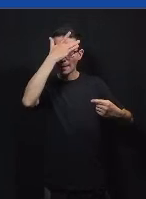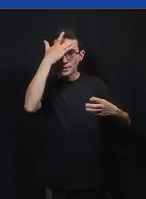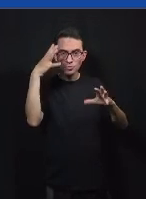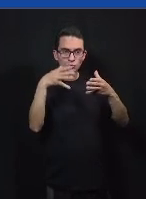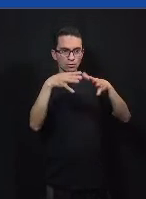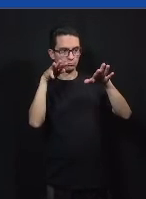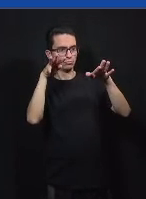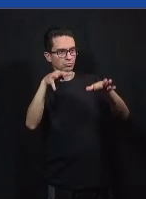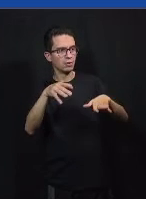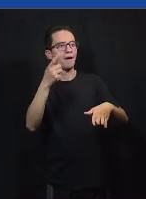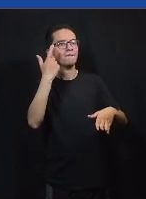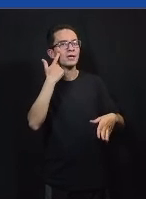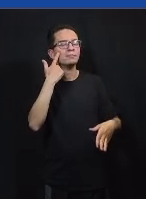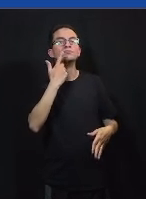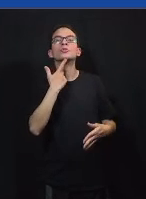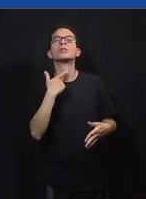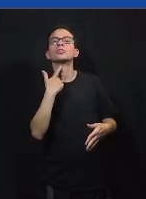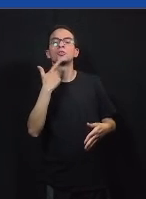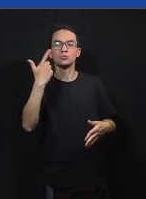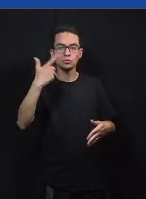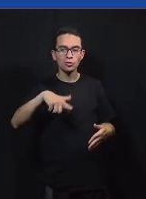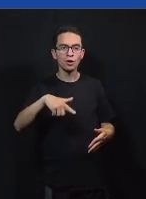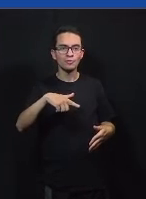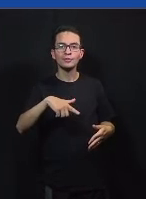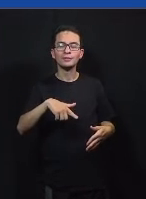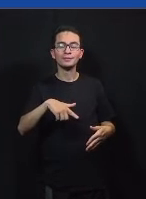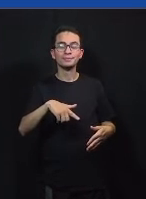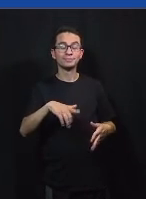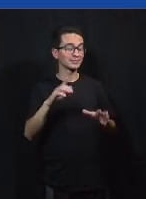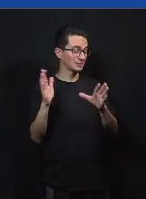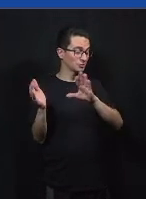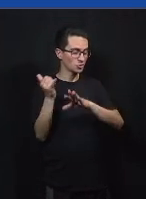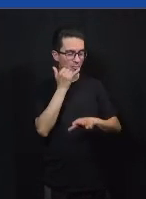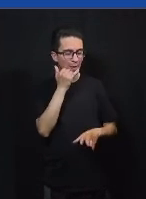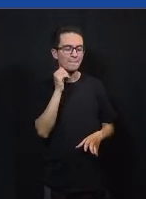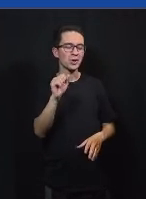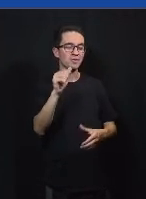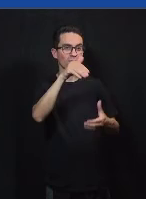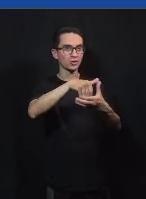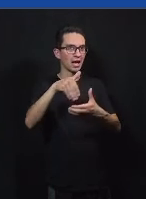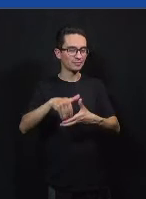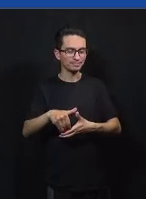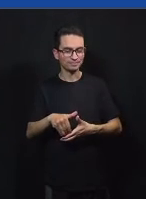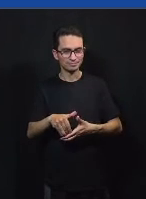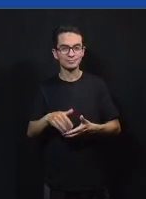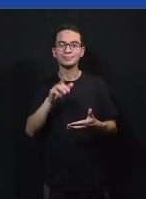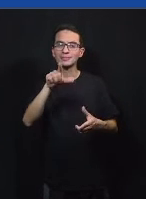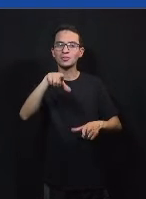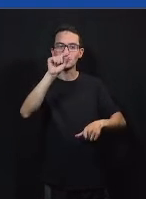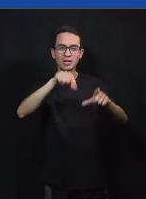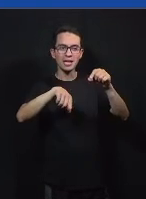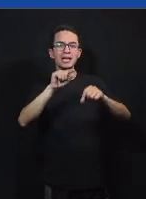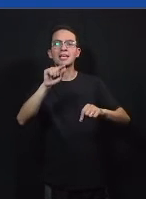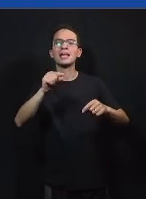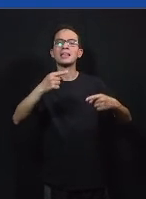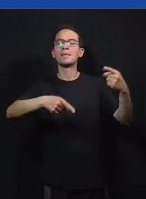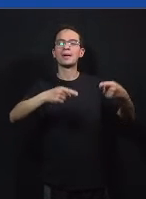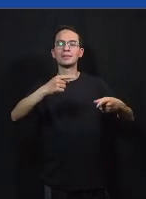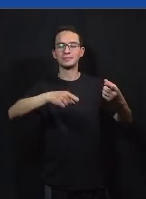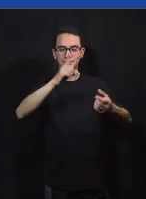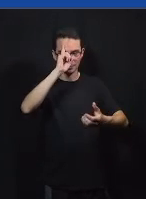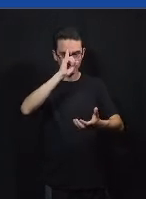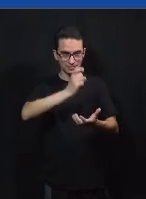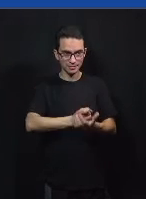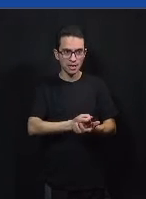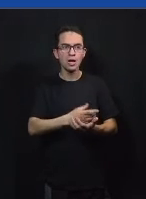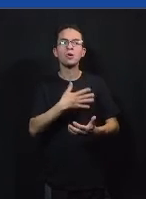podem votar em quem vocês acham que deve ganhar o debate essa é uma competição de fato que a gente está simulando aqui a gente gostaria muito